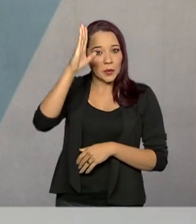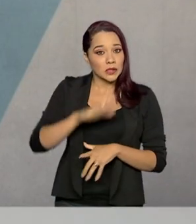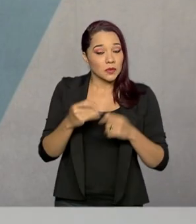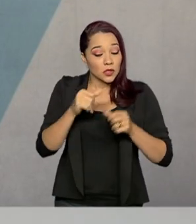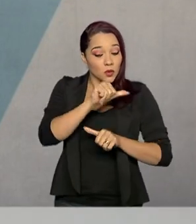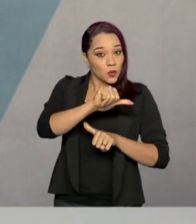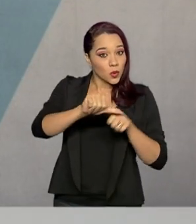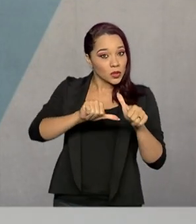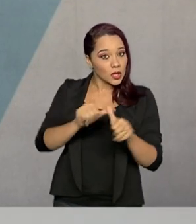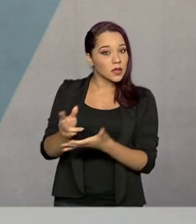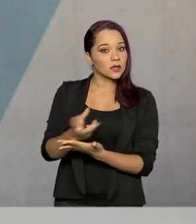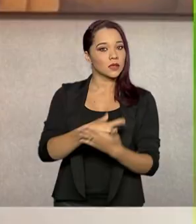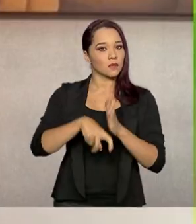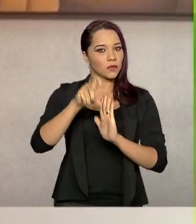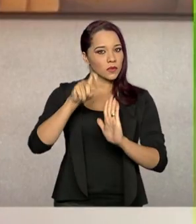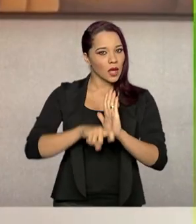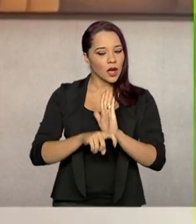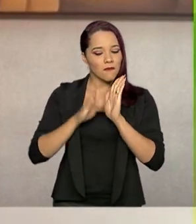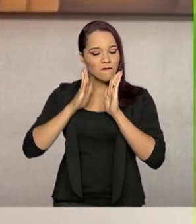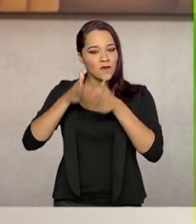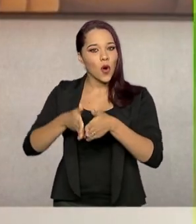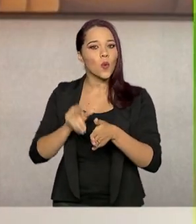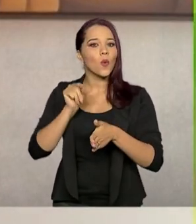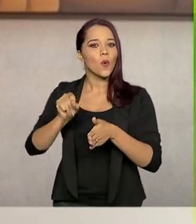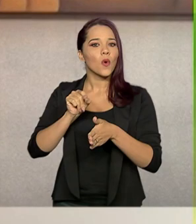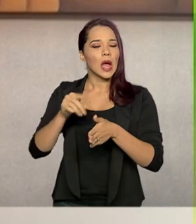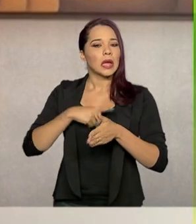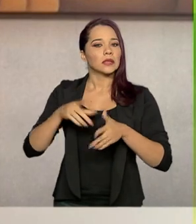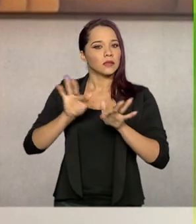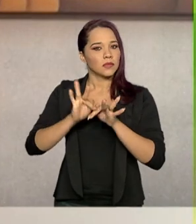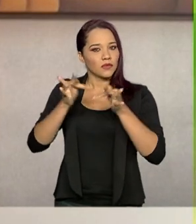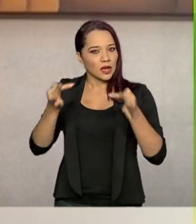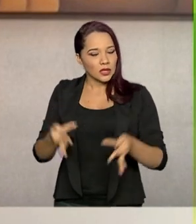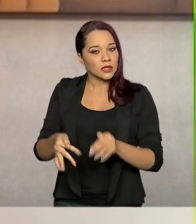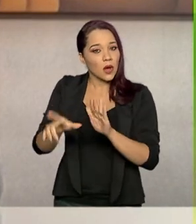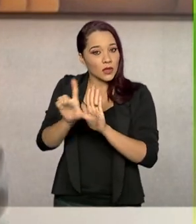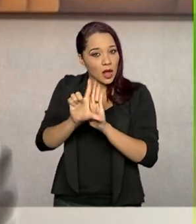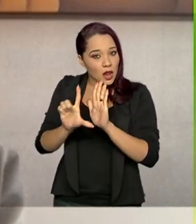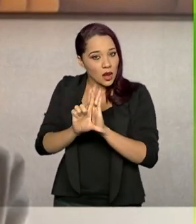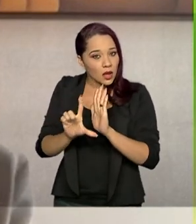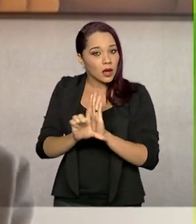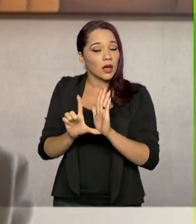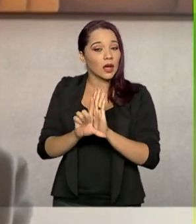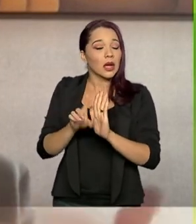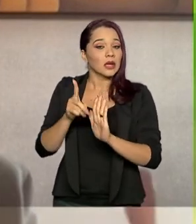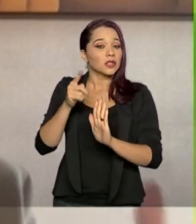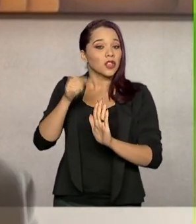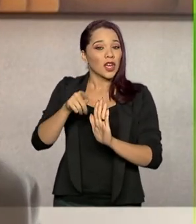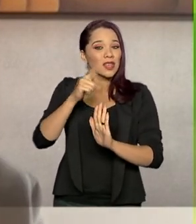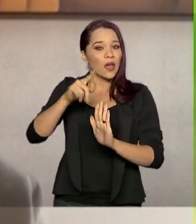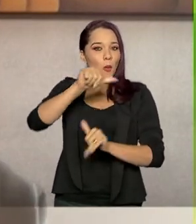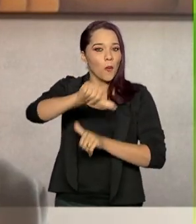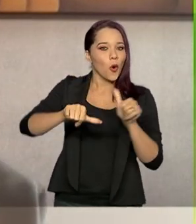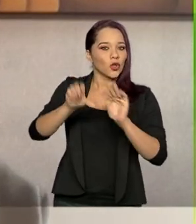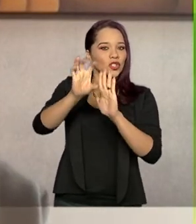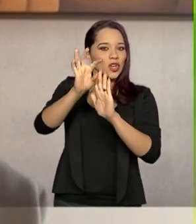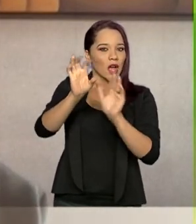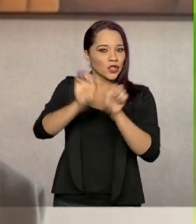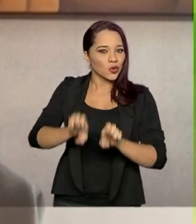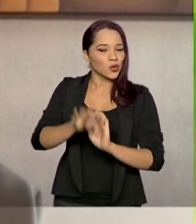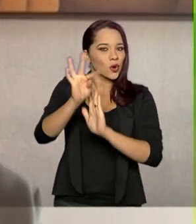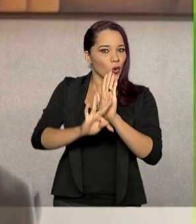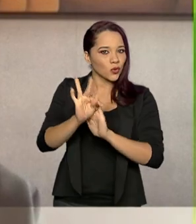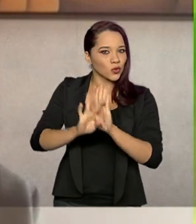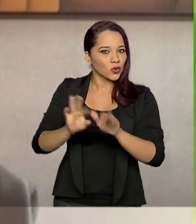alterações tributárias que visem uma simplificação na legislação sem que a gente mude a estrutura constitucional